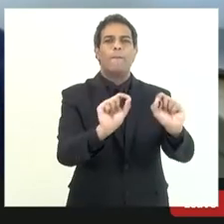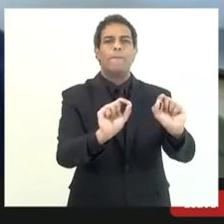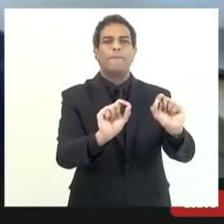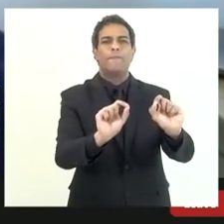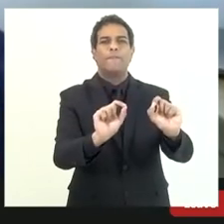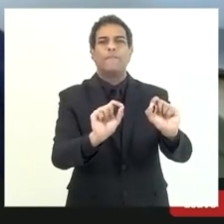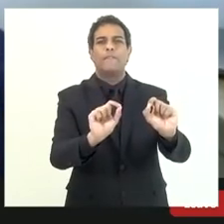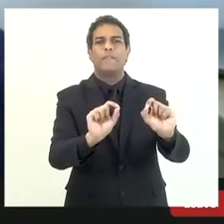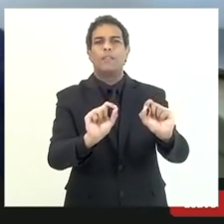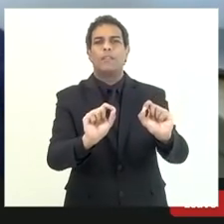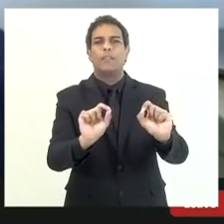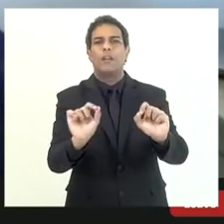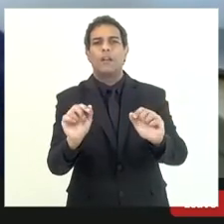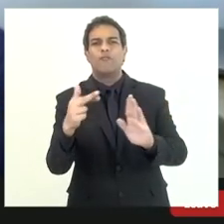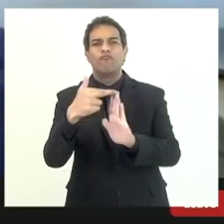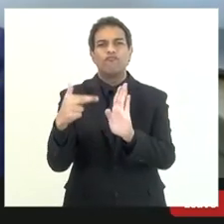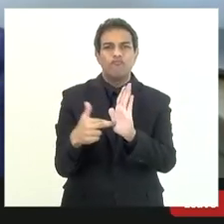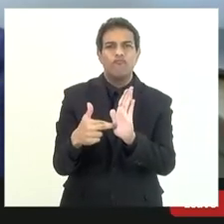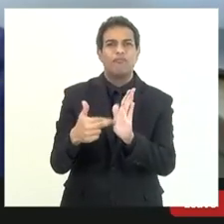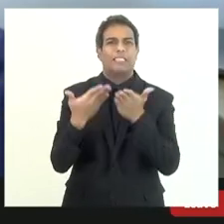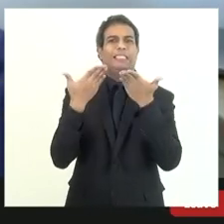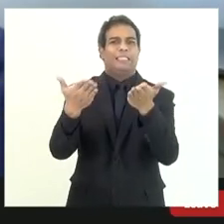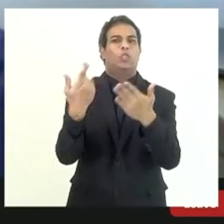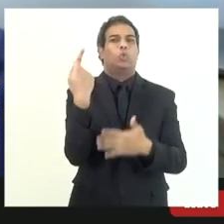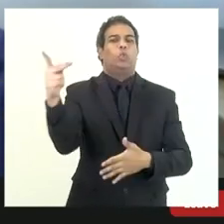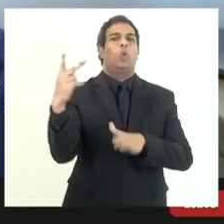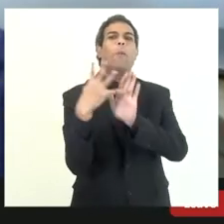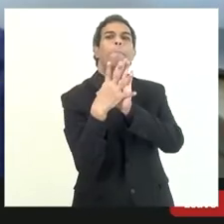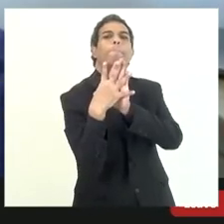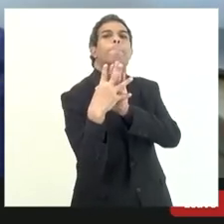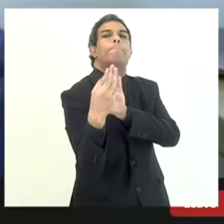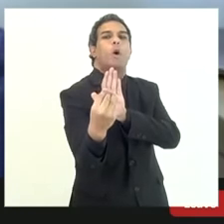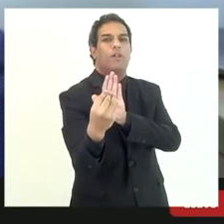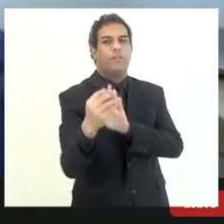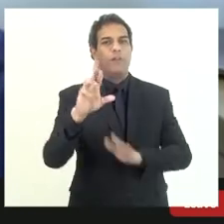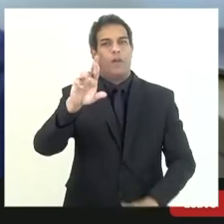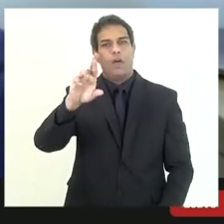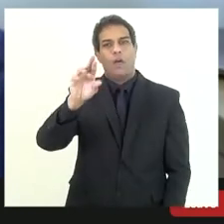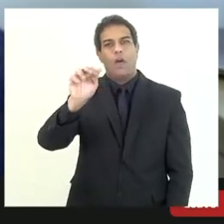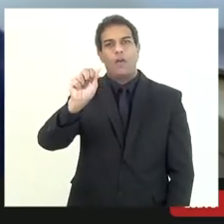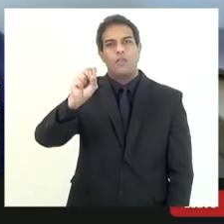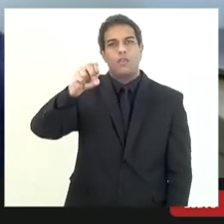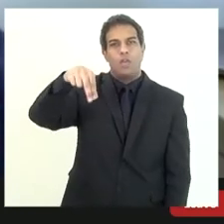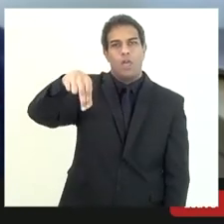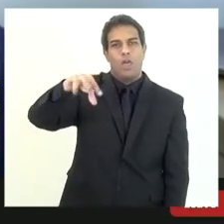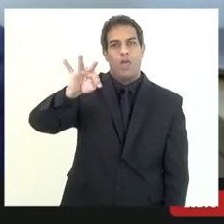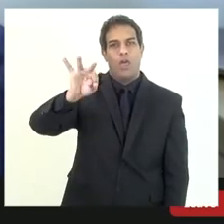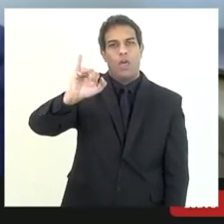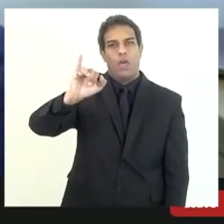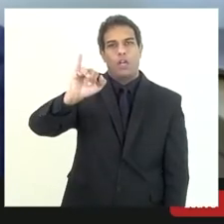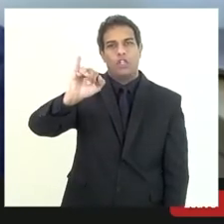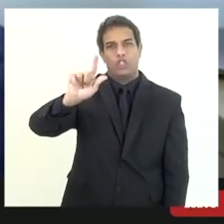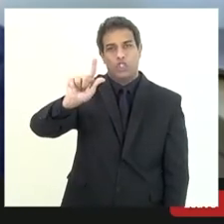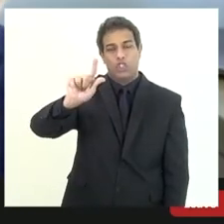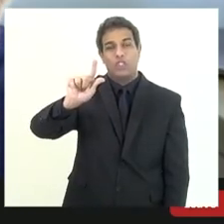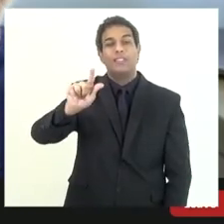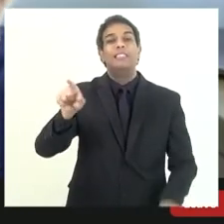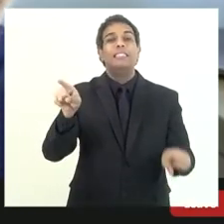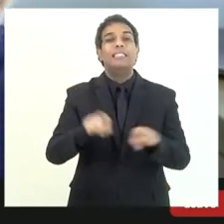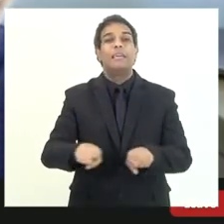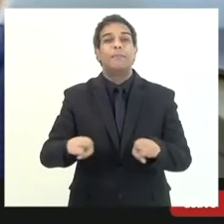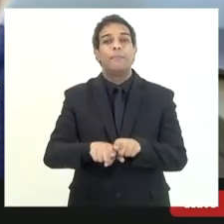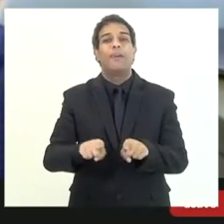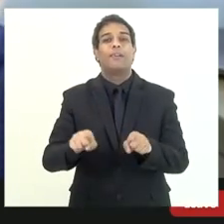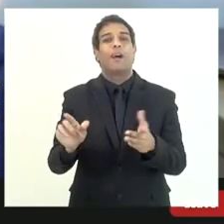demandas esse ritmo que o senhor já tem e aquelas demandas